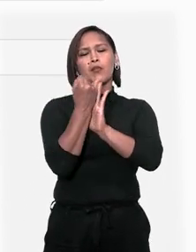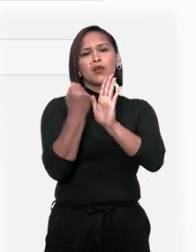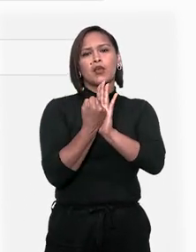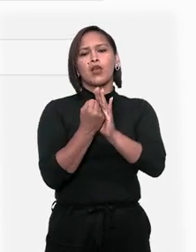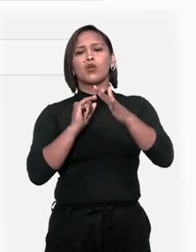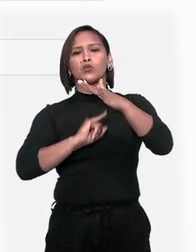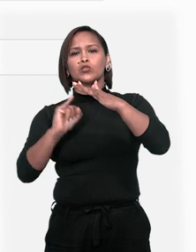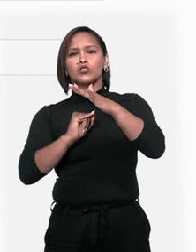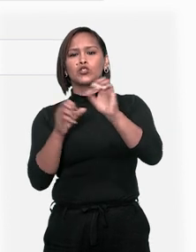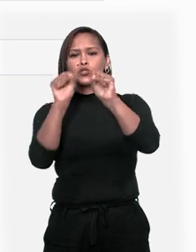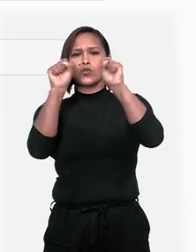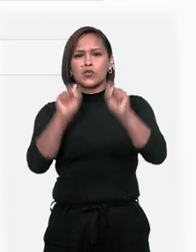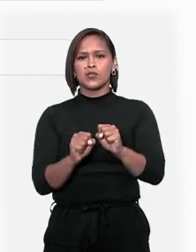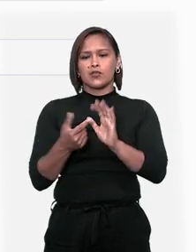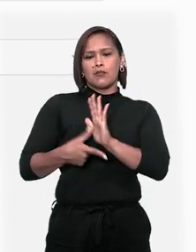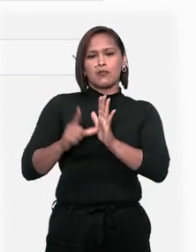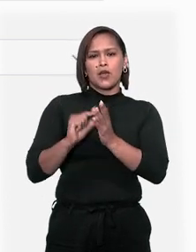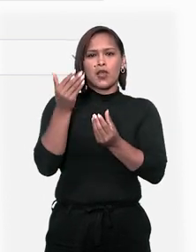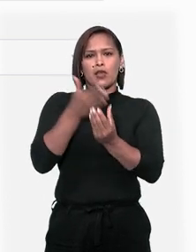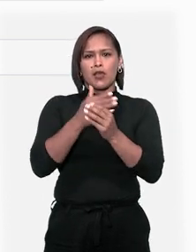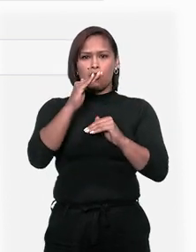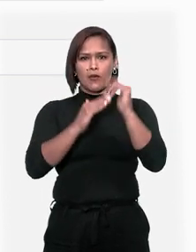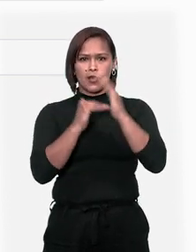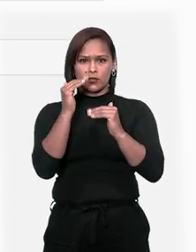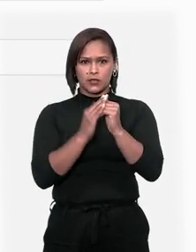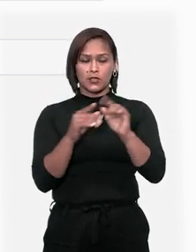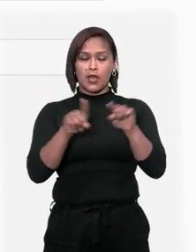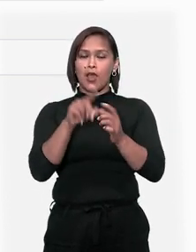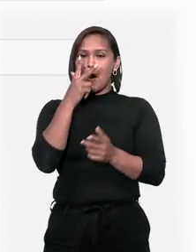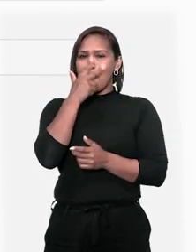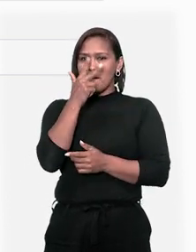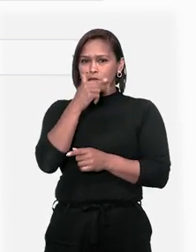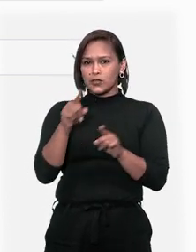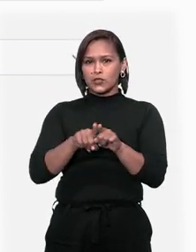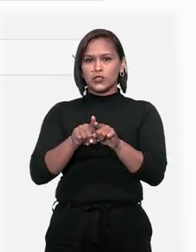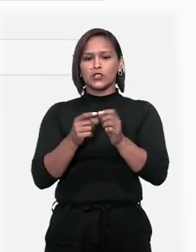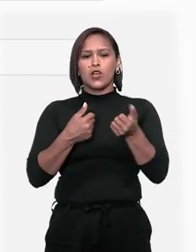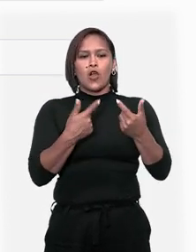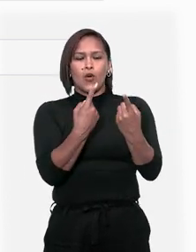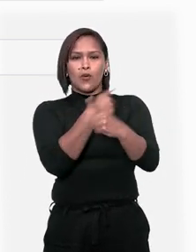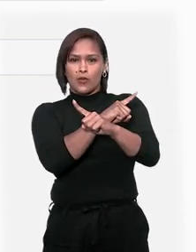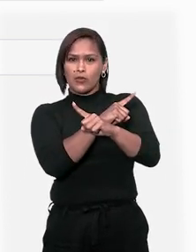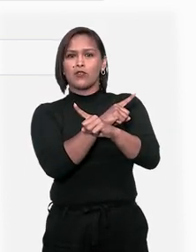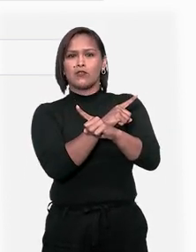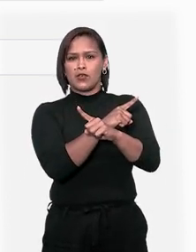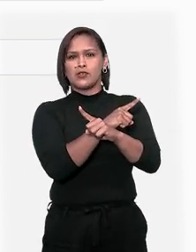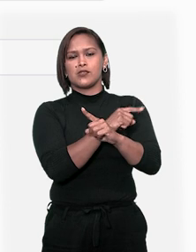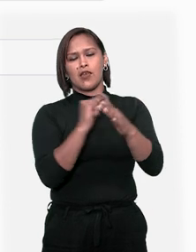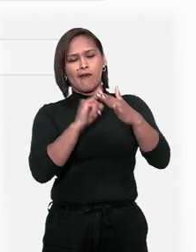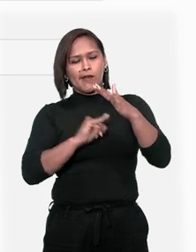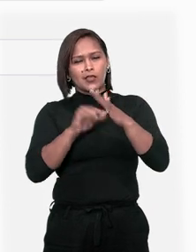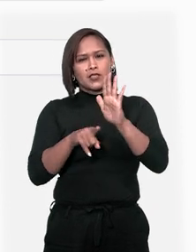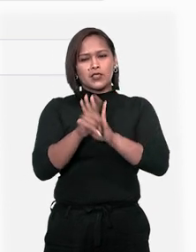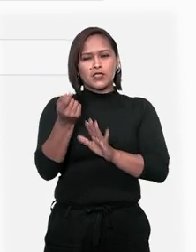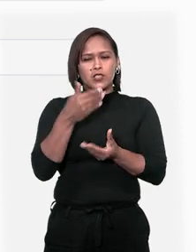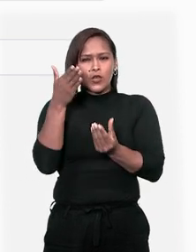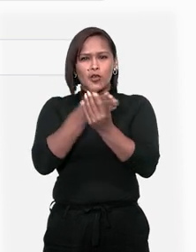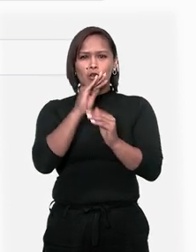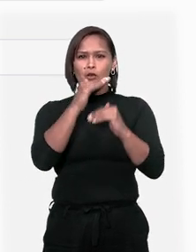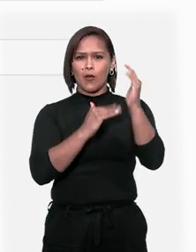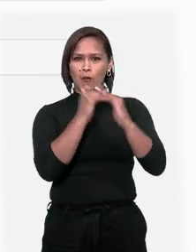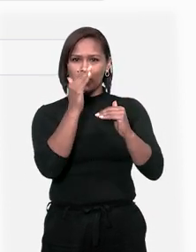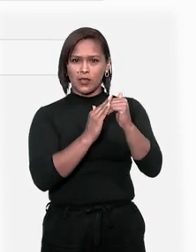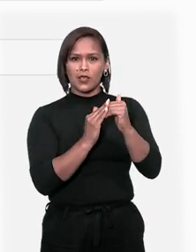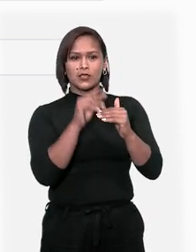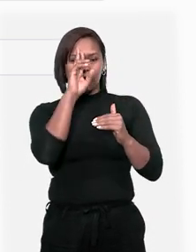marcar os institutos do sistema de precedentes qualificados, repetitivos, controvérsias, incidentes de assunção de